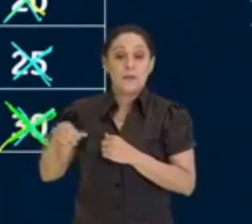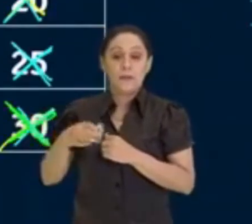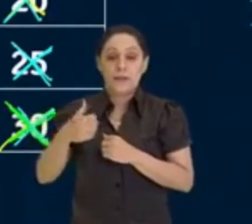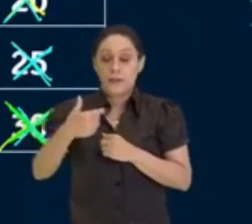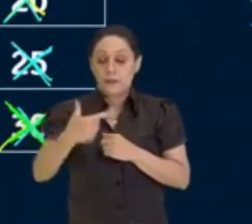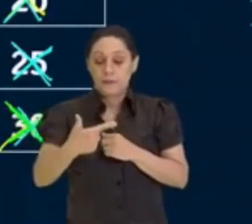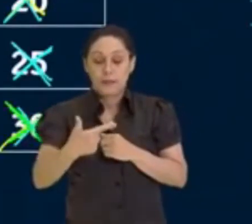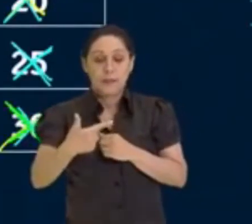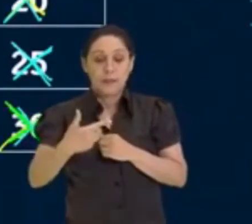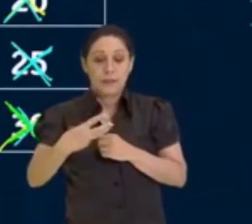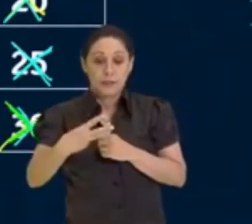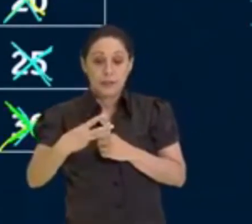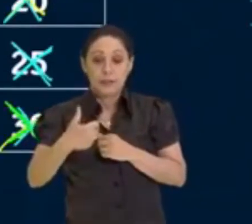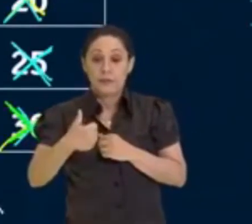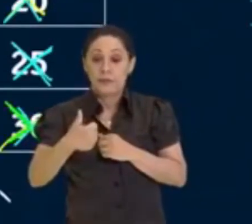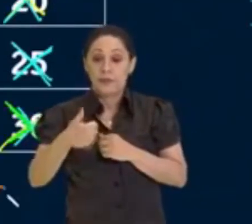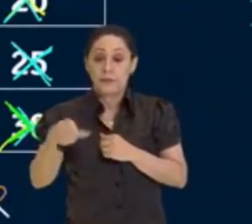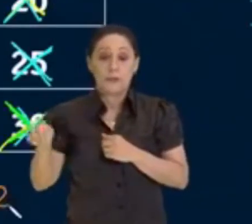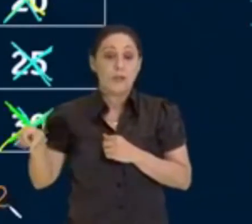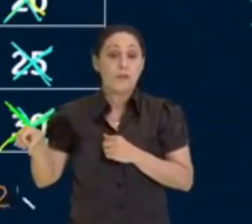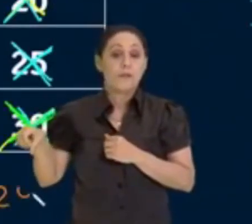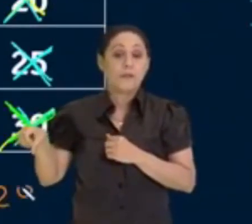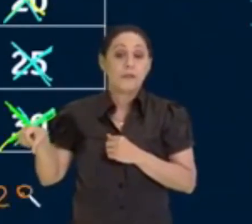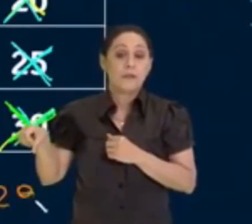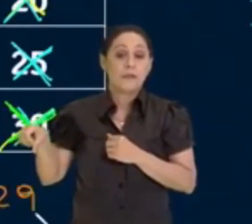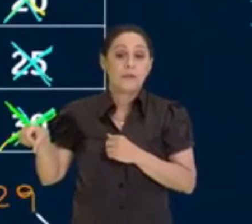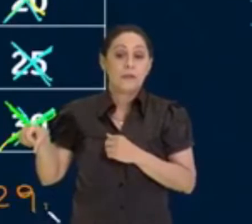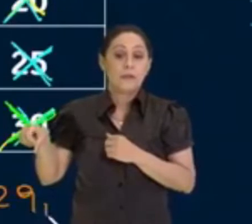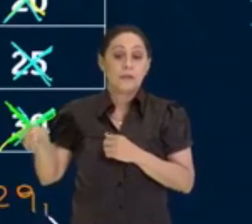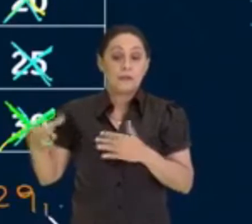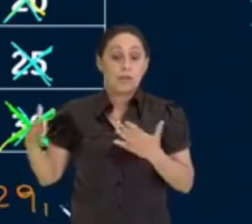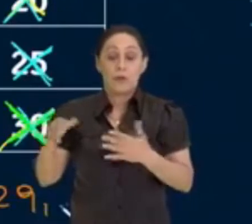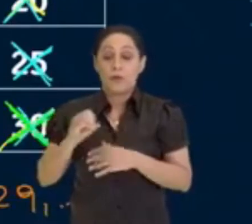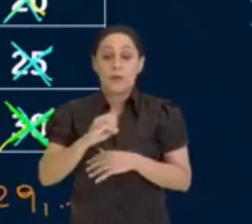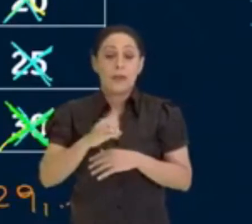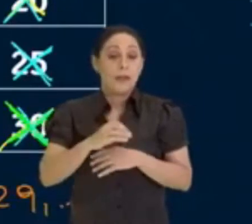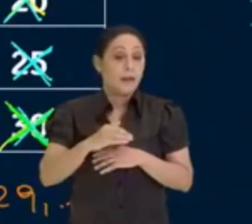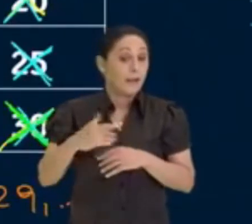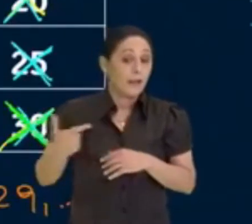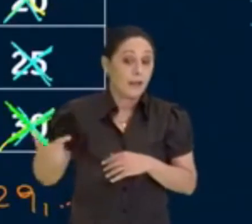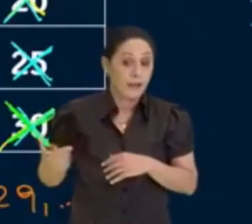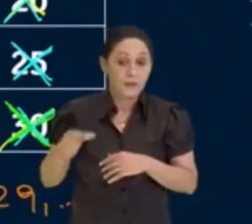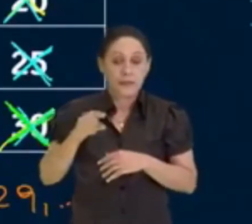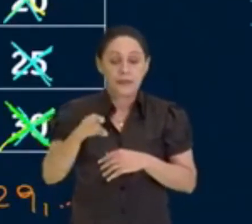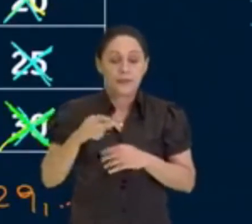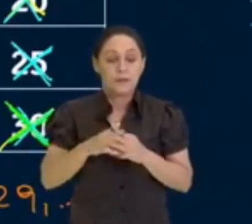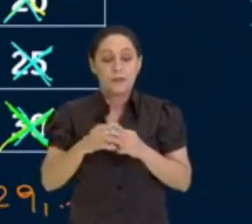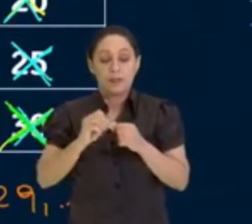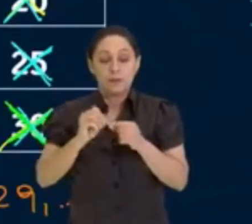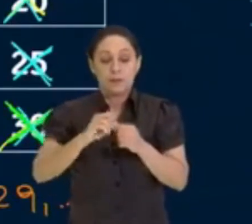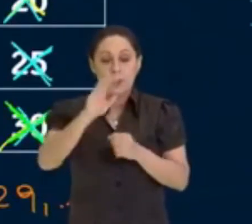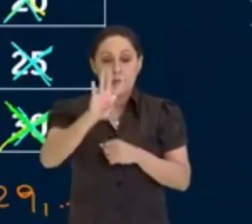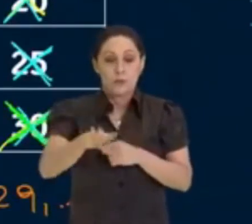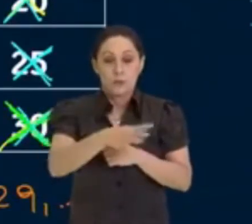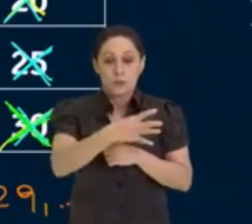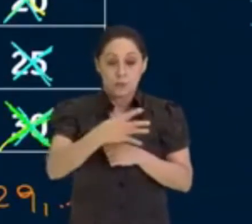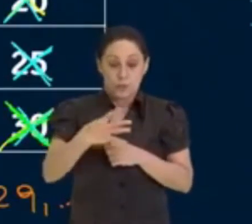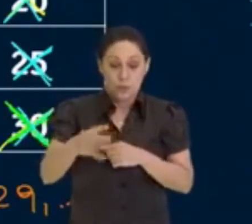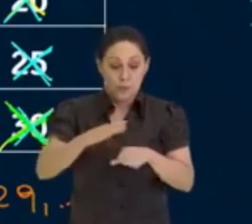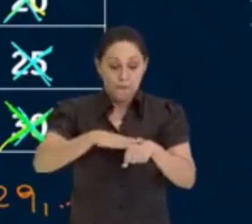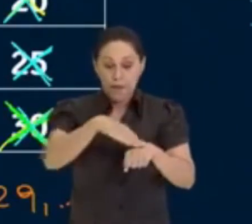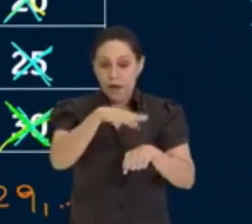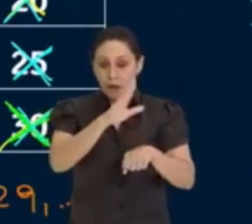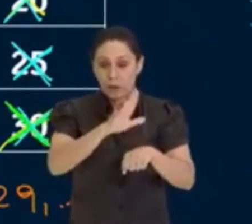29. Olha aí. Claro que se você fizesse uma tabela um pouco maior,